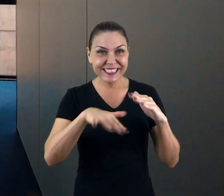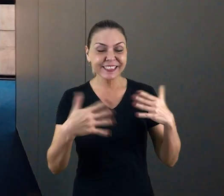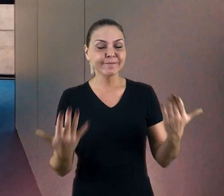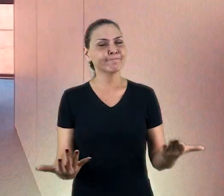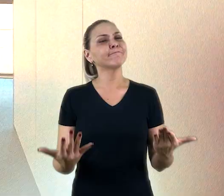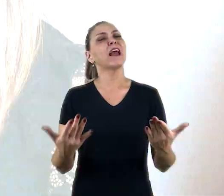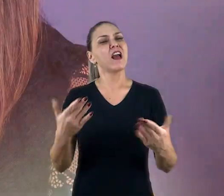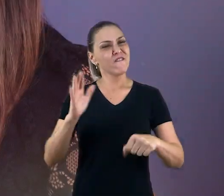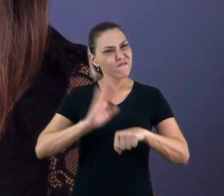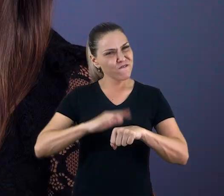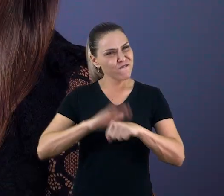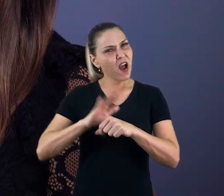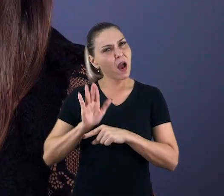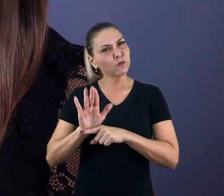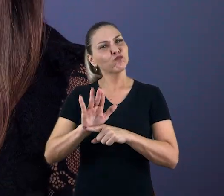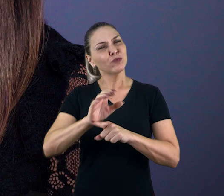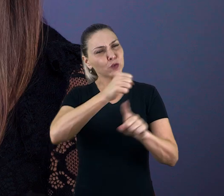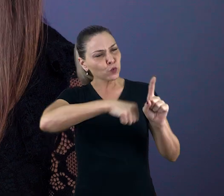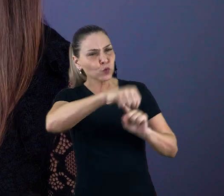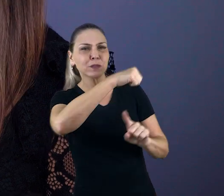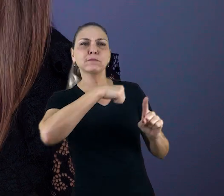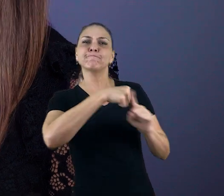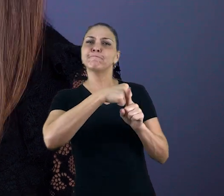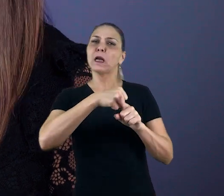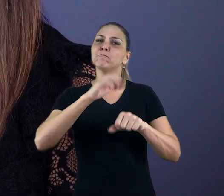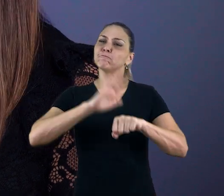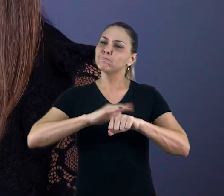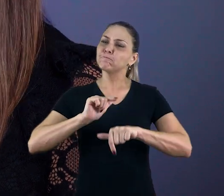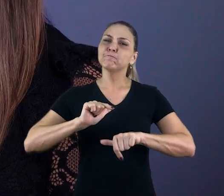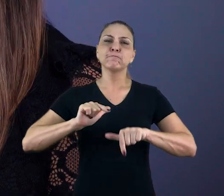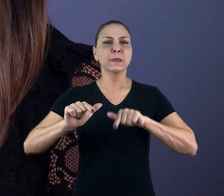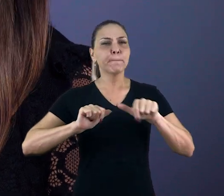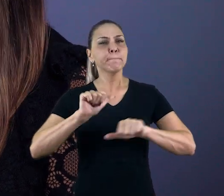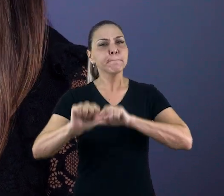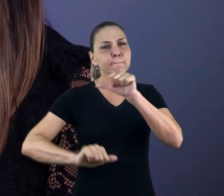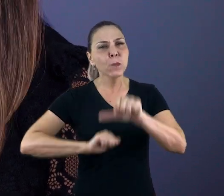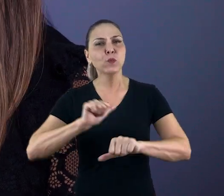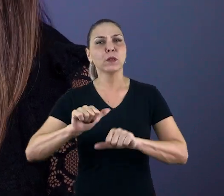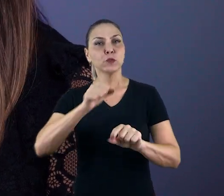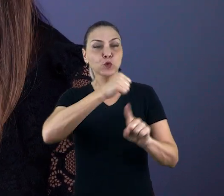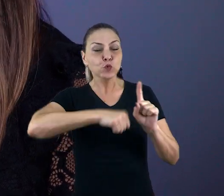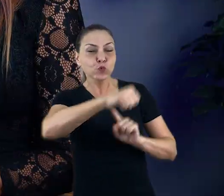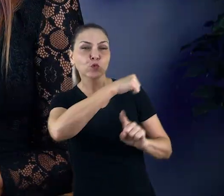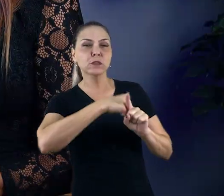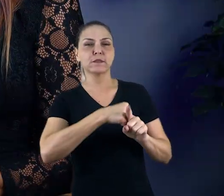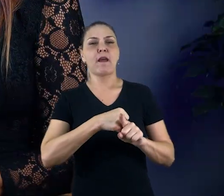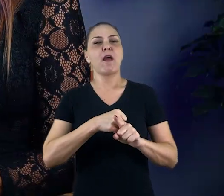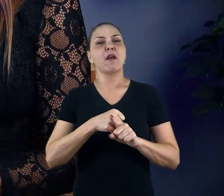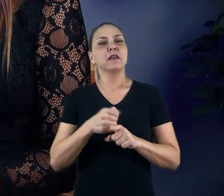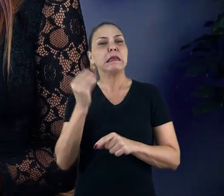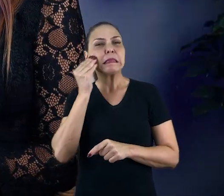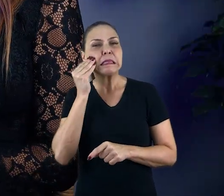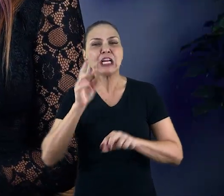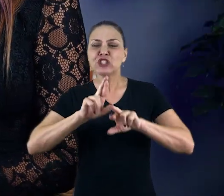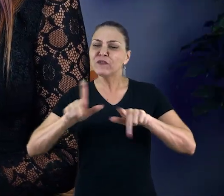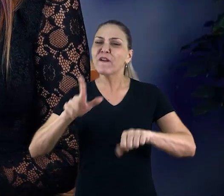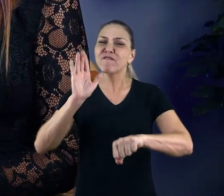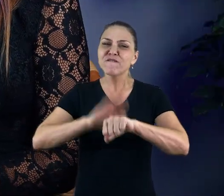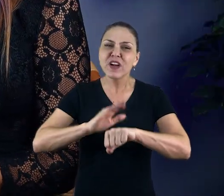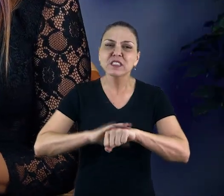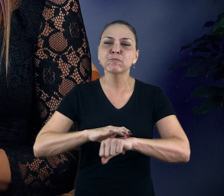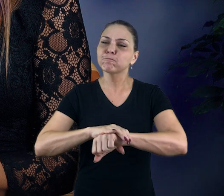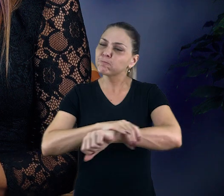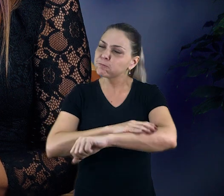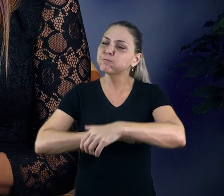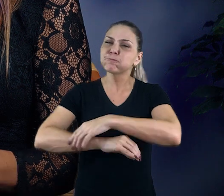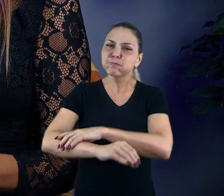casa, que tanto faz pela sociedade, que tanto opera mudanças sociais, de buscar fazer o diferente, de